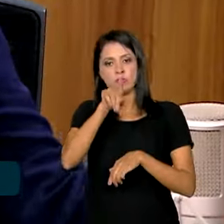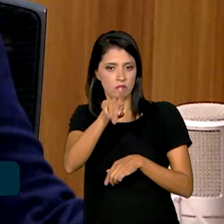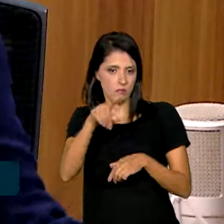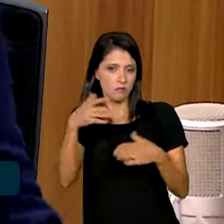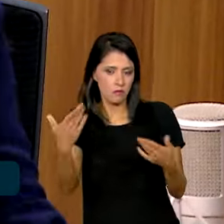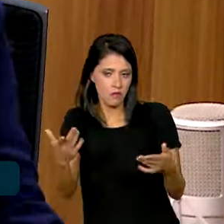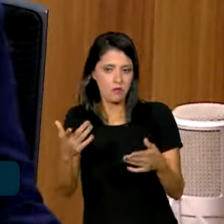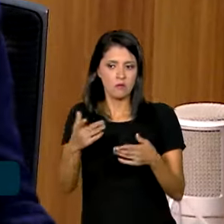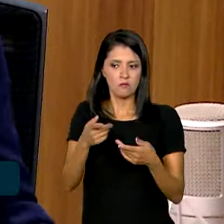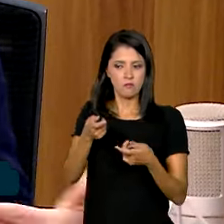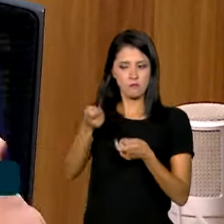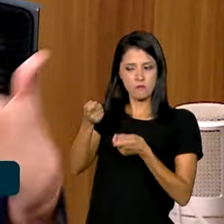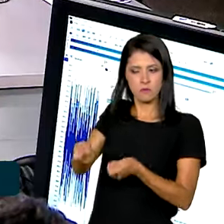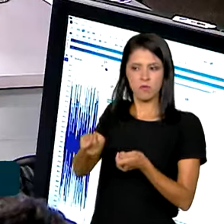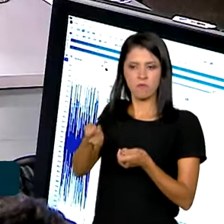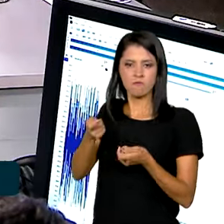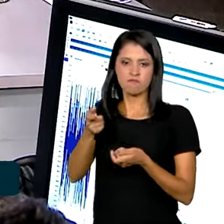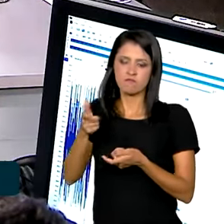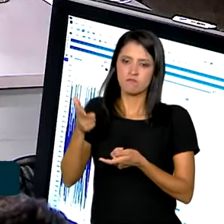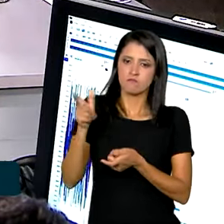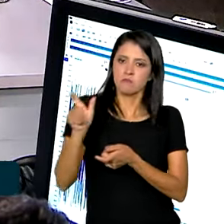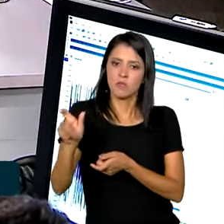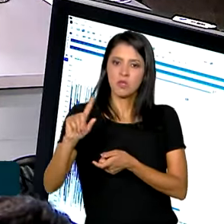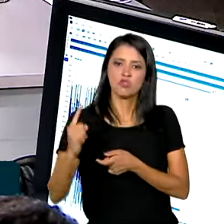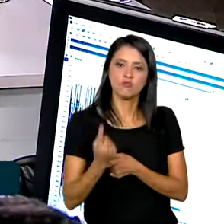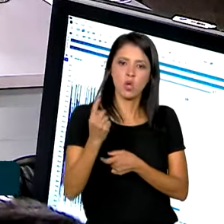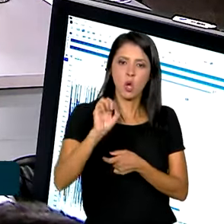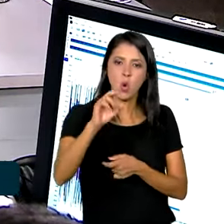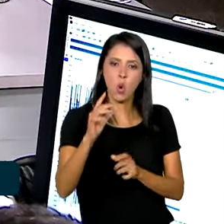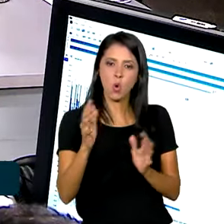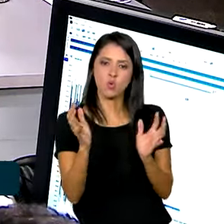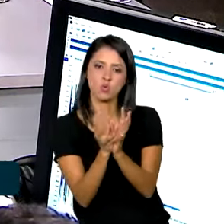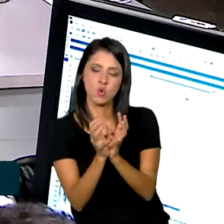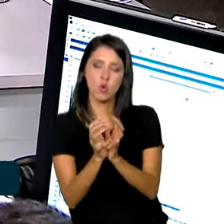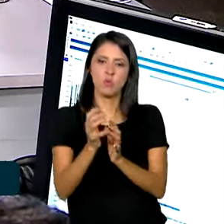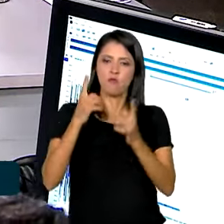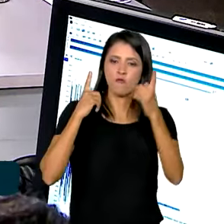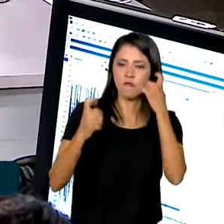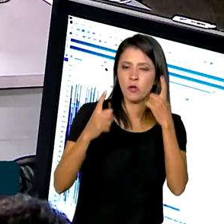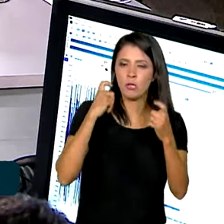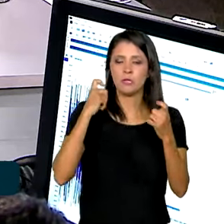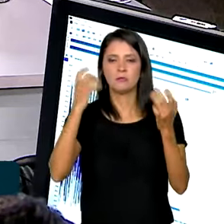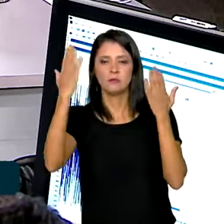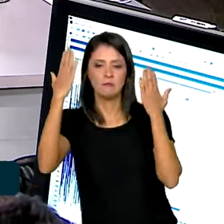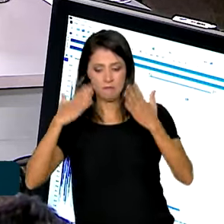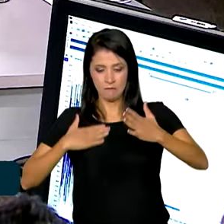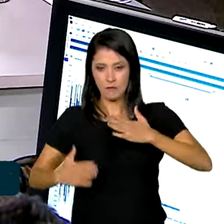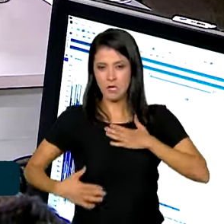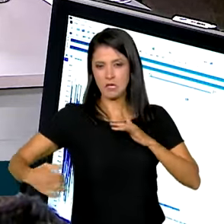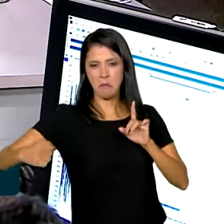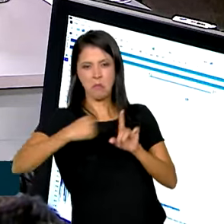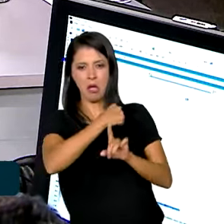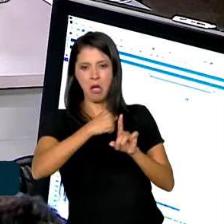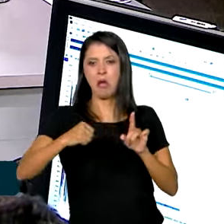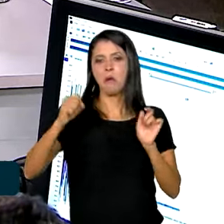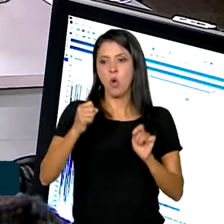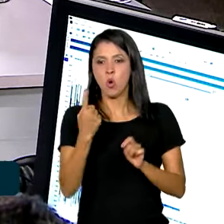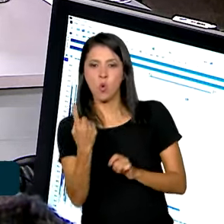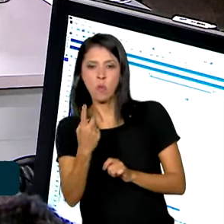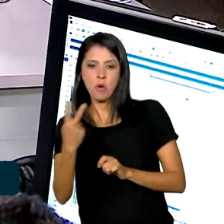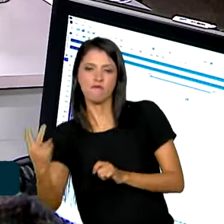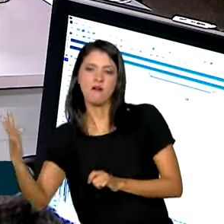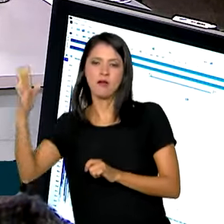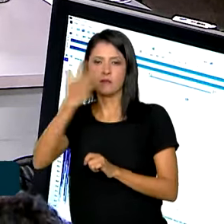intimidação sistemática, ela pode ser individual em grupo, mediante violência física, psicológica, pode ser de uma ou mais pessoas